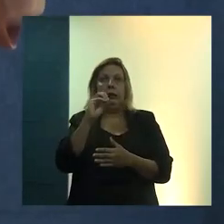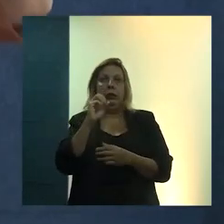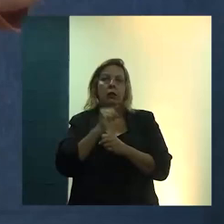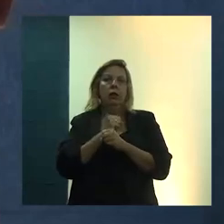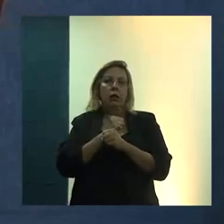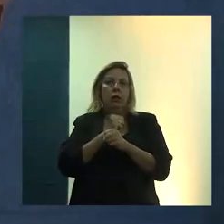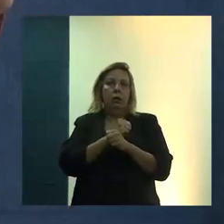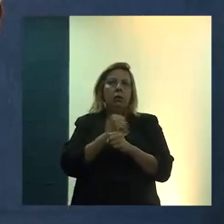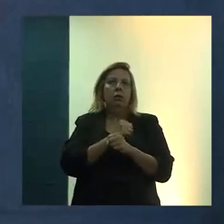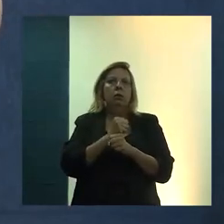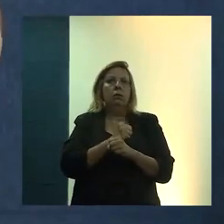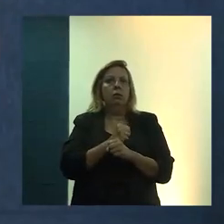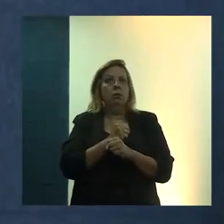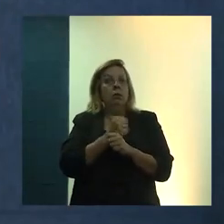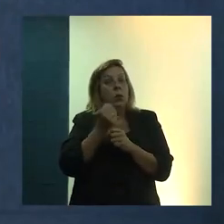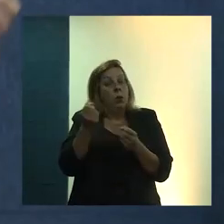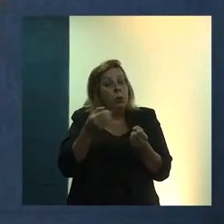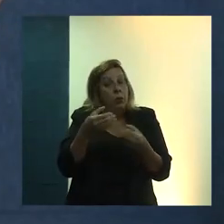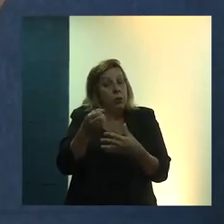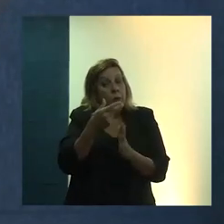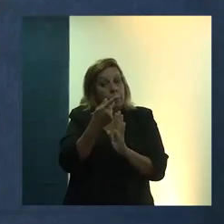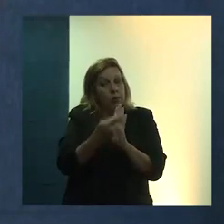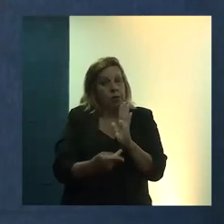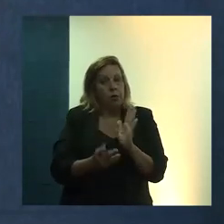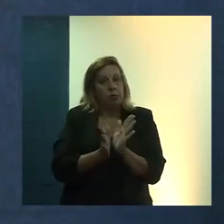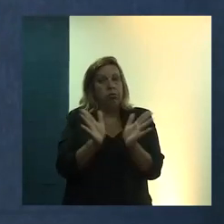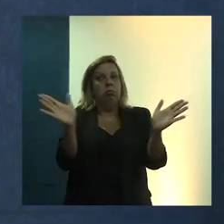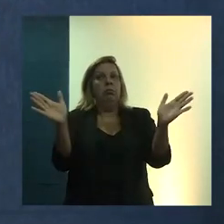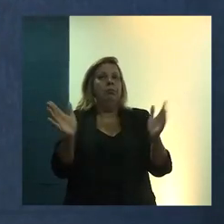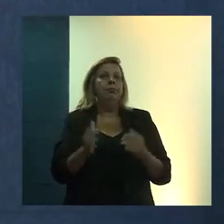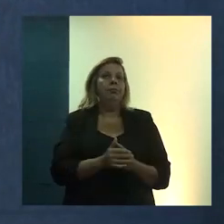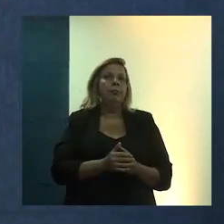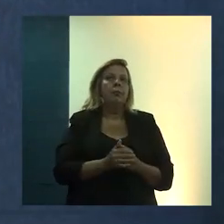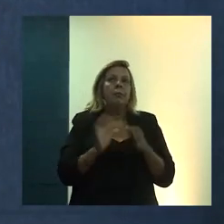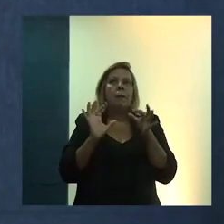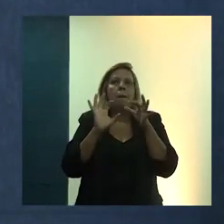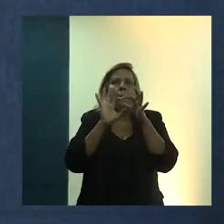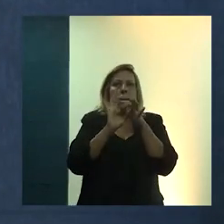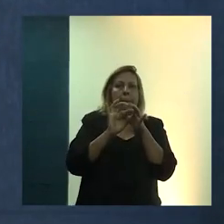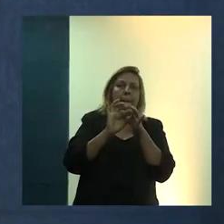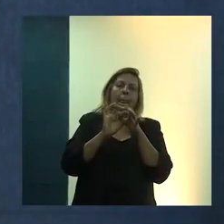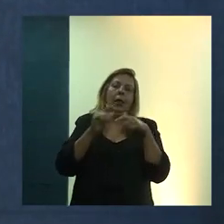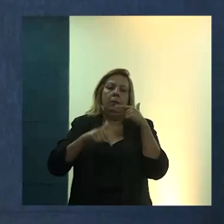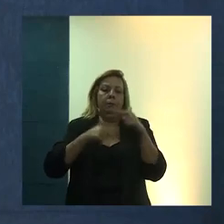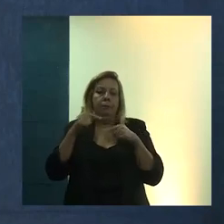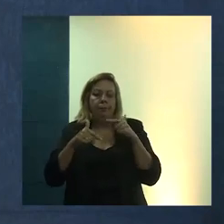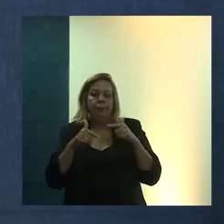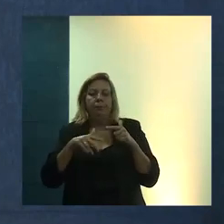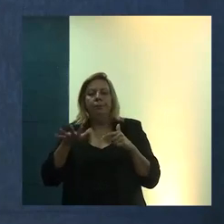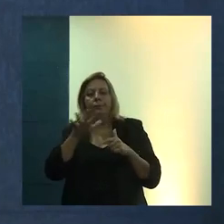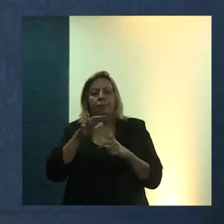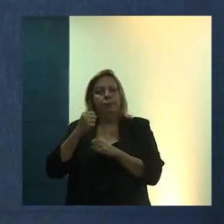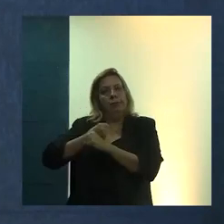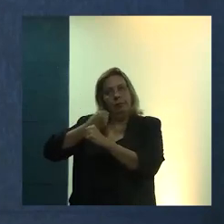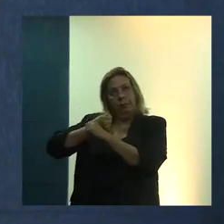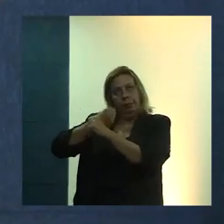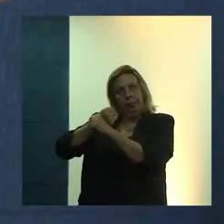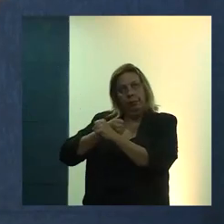até derivar em outros projetos, como vocês vão ver. Então, nossos eixos de atuação são ambiente construído,